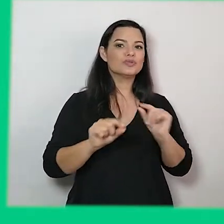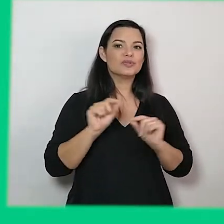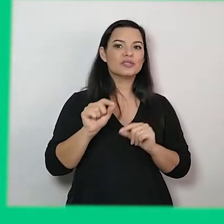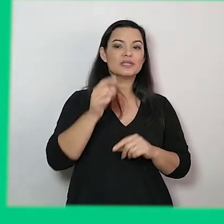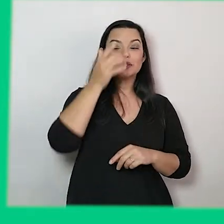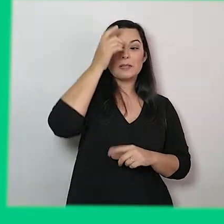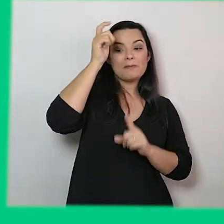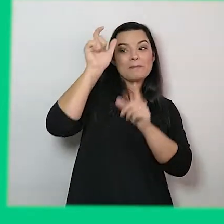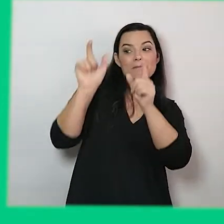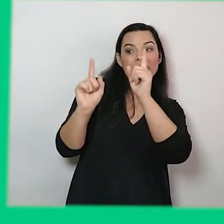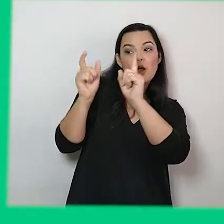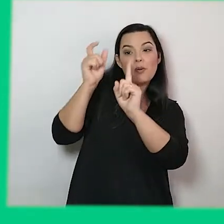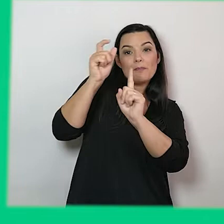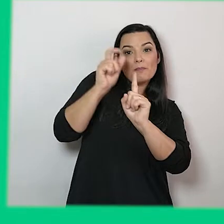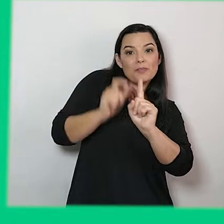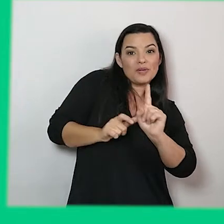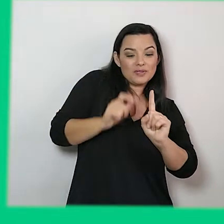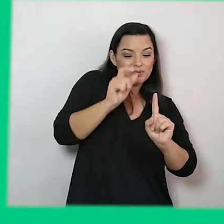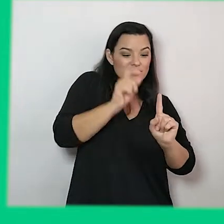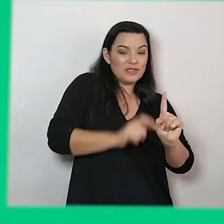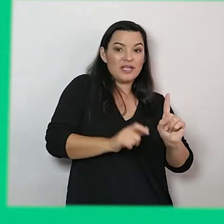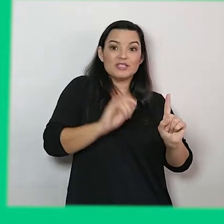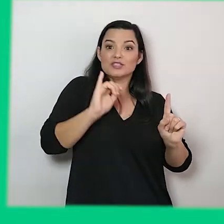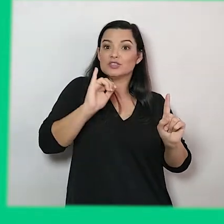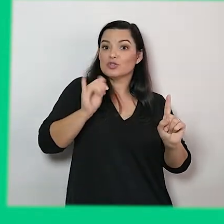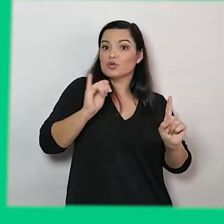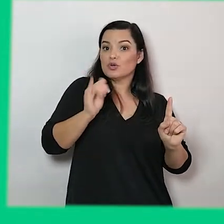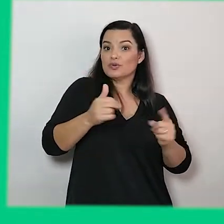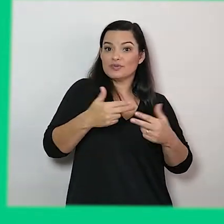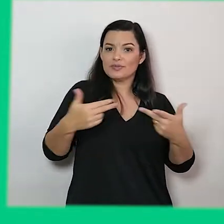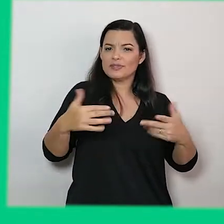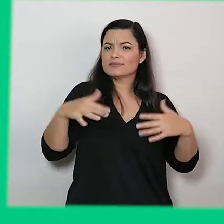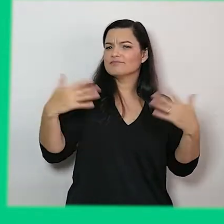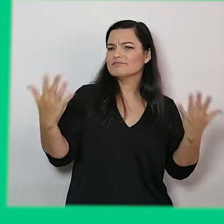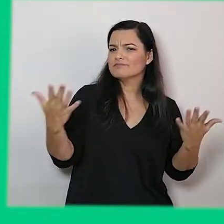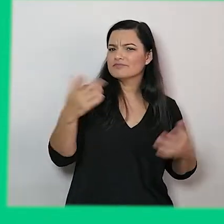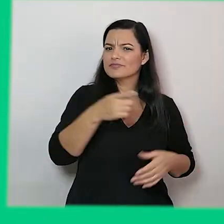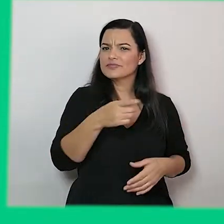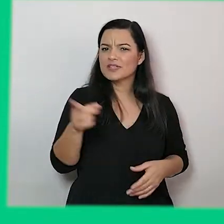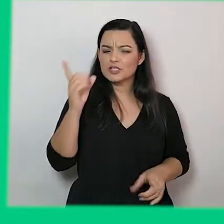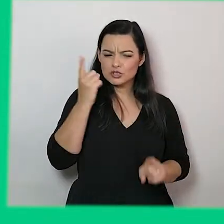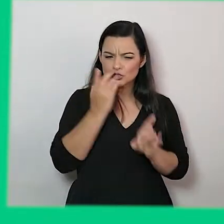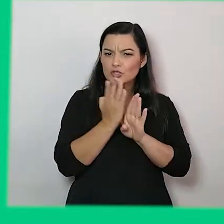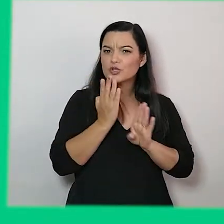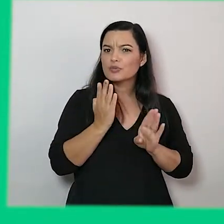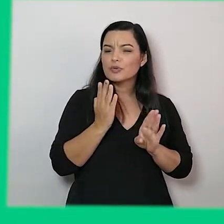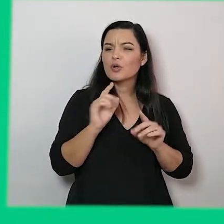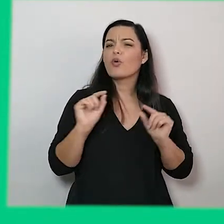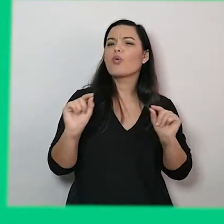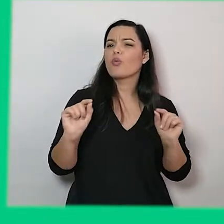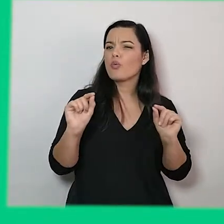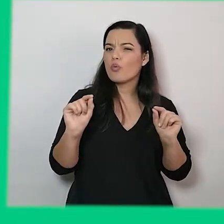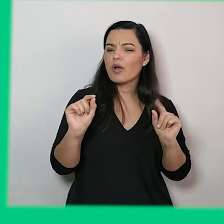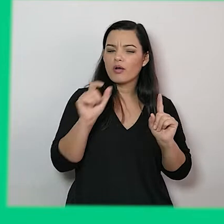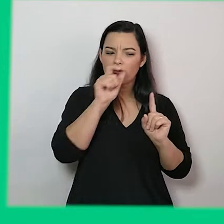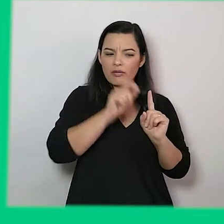personagens de contos. Será que você consegue descobrir quais são as personagens?